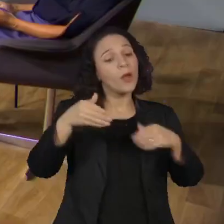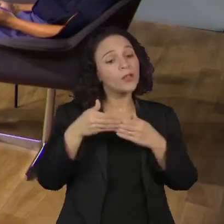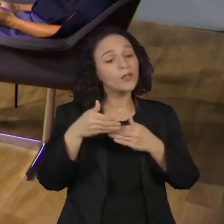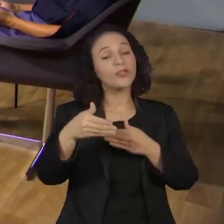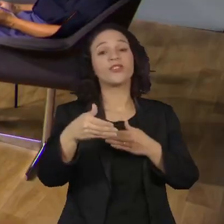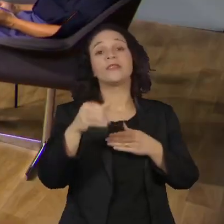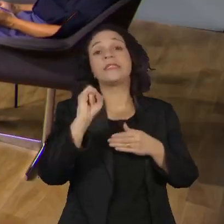Veros, Aldo, querem...